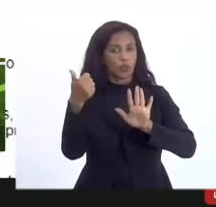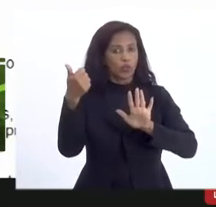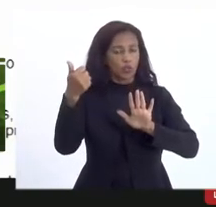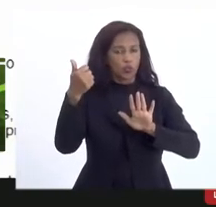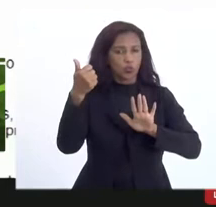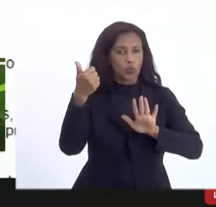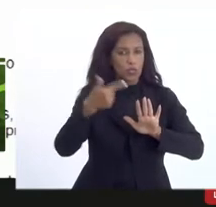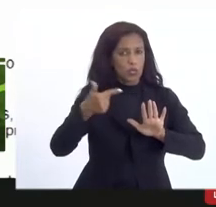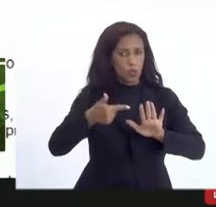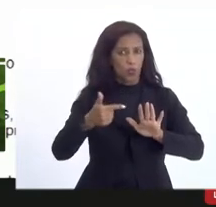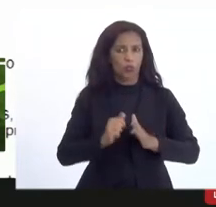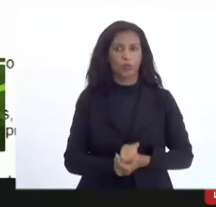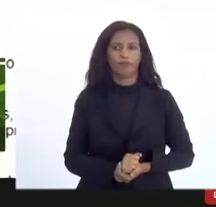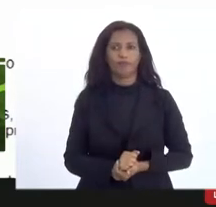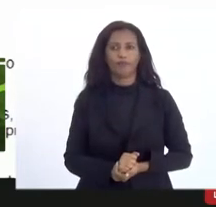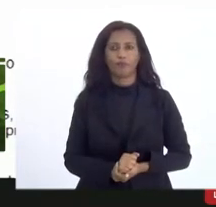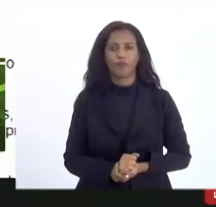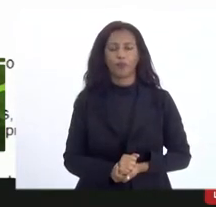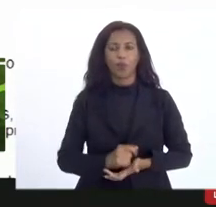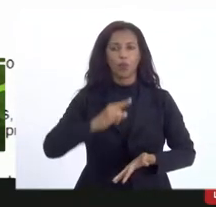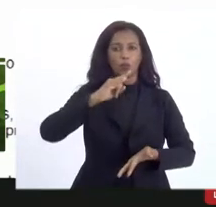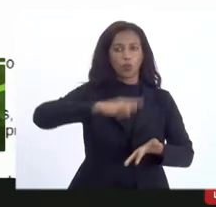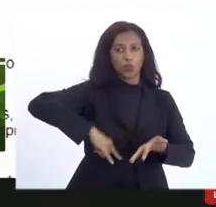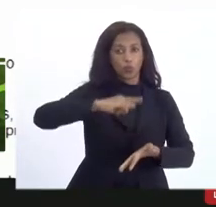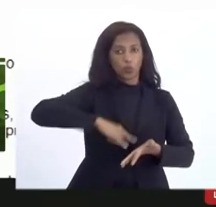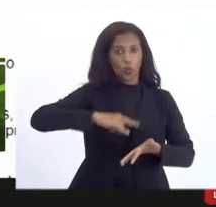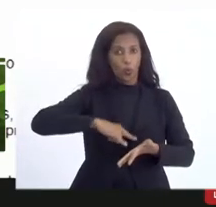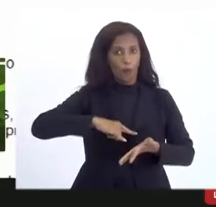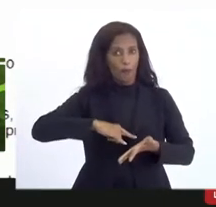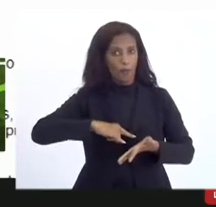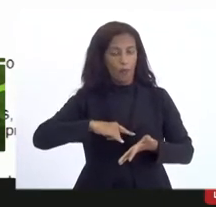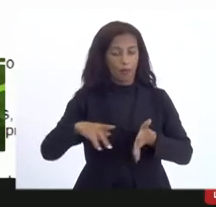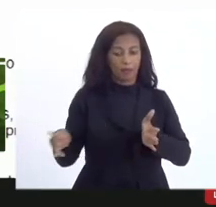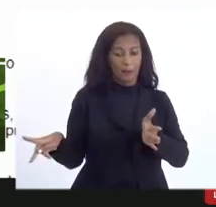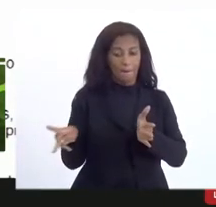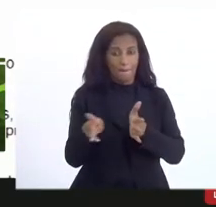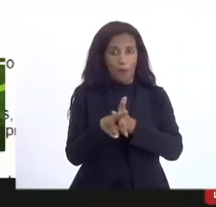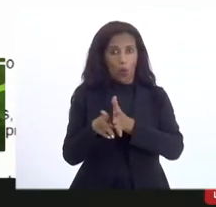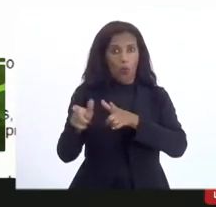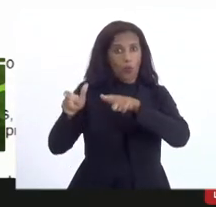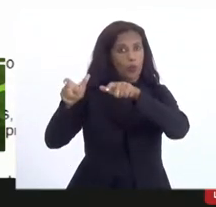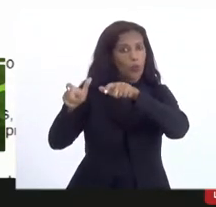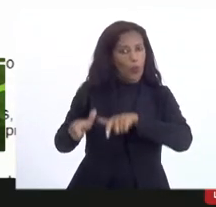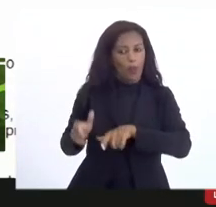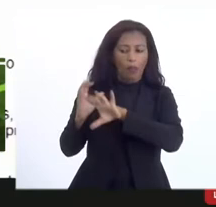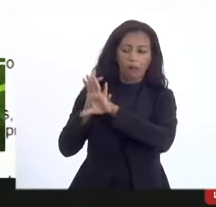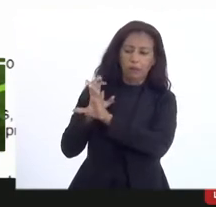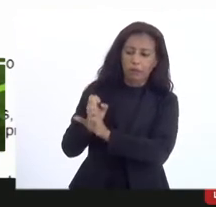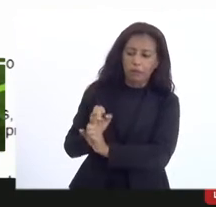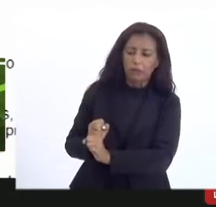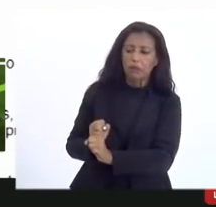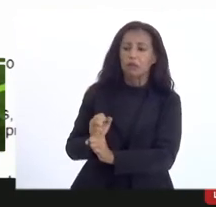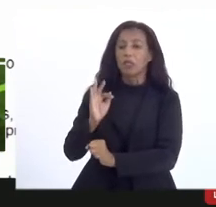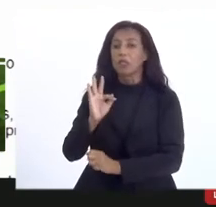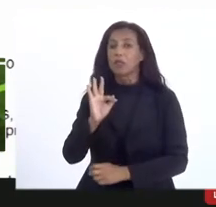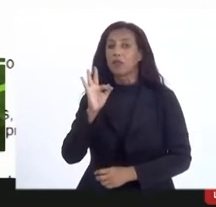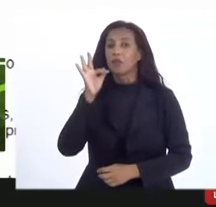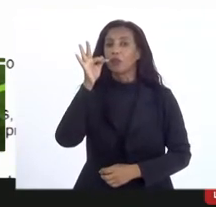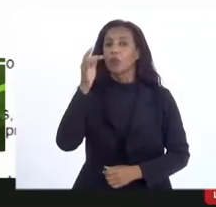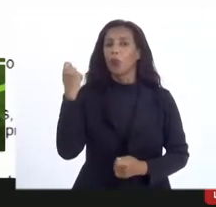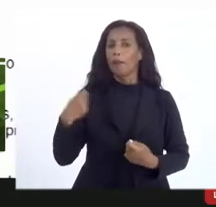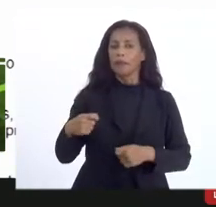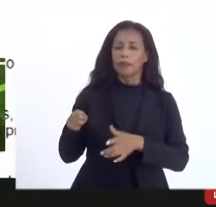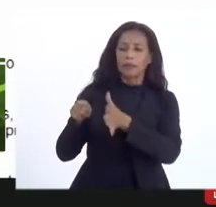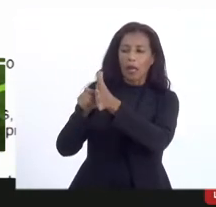fúmico os documentos fiscais deverão ser mantidos em arquivo no local em que foram contabilizados para eventual expansão dos jogos de